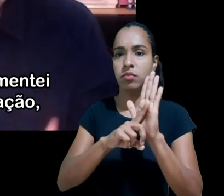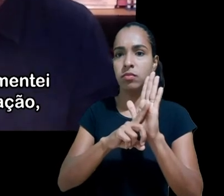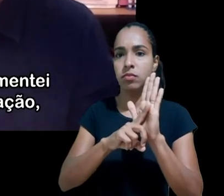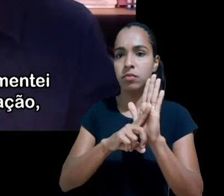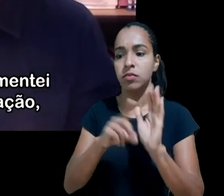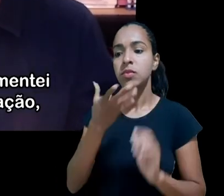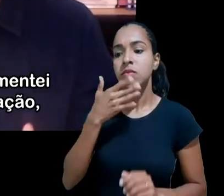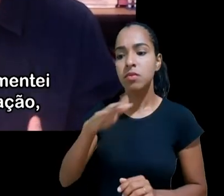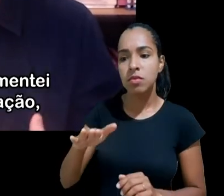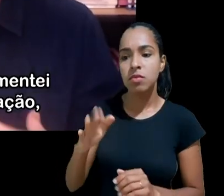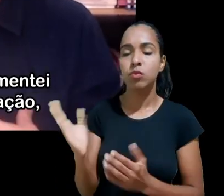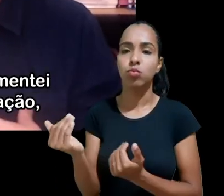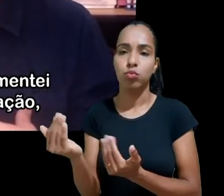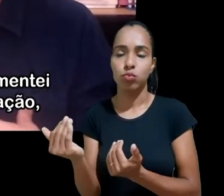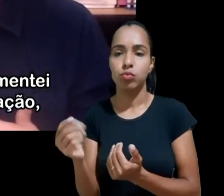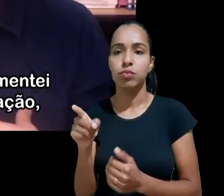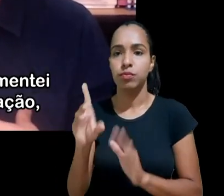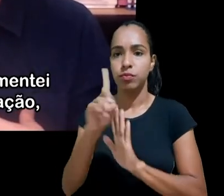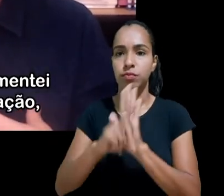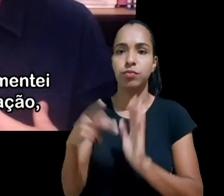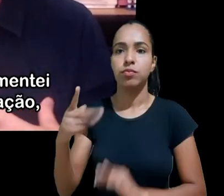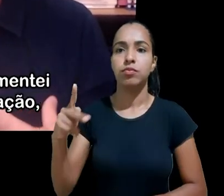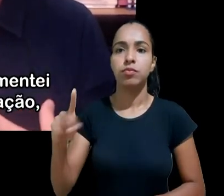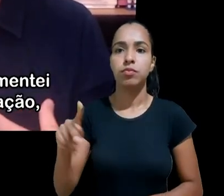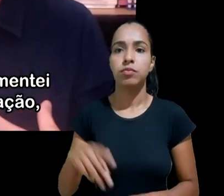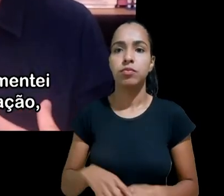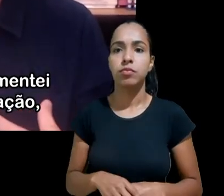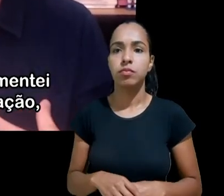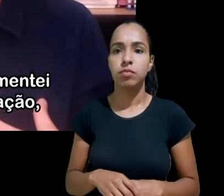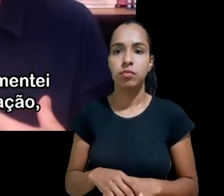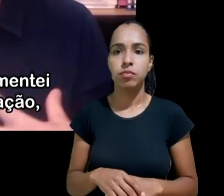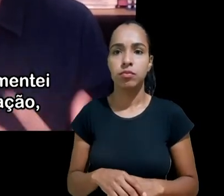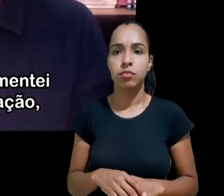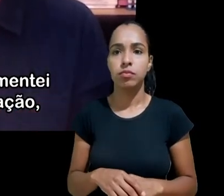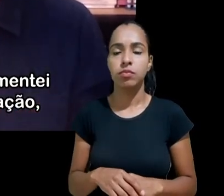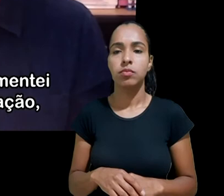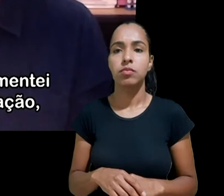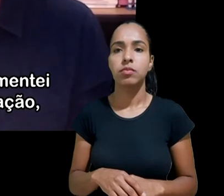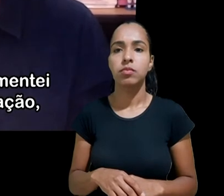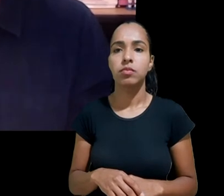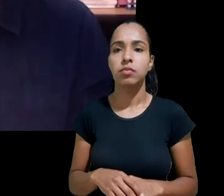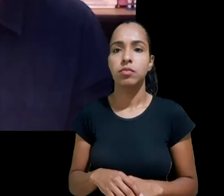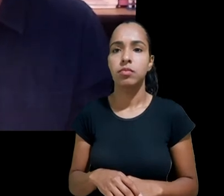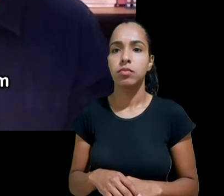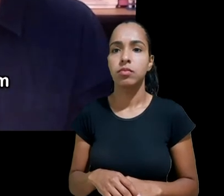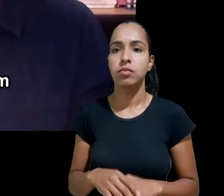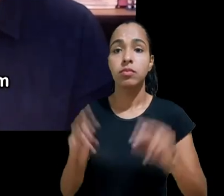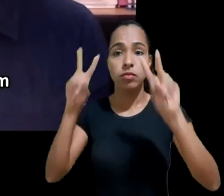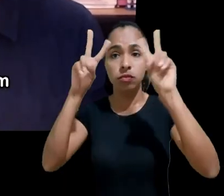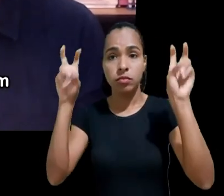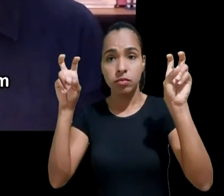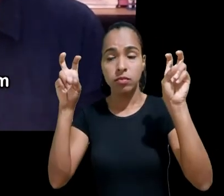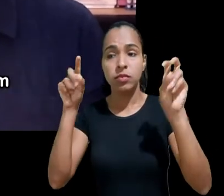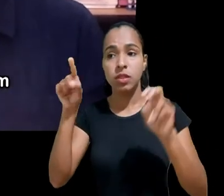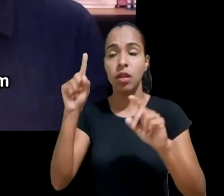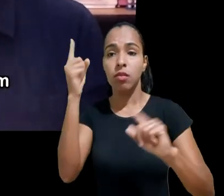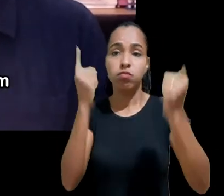também menciona os temas que comentei sobre a estratégia chilena de educação mas